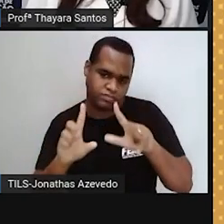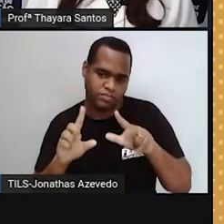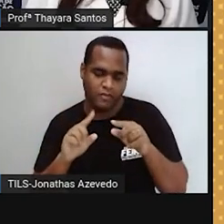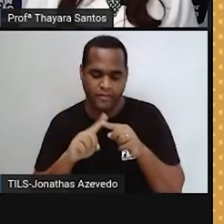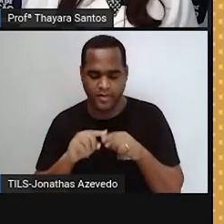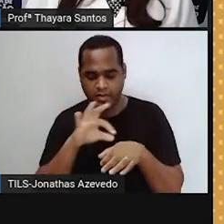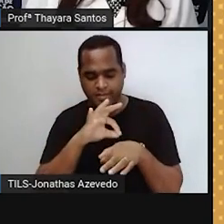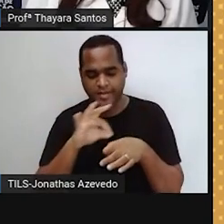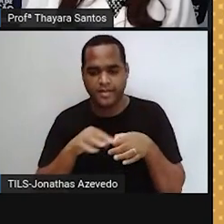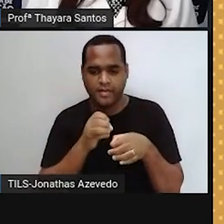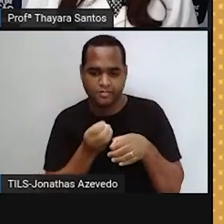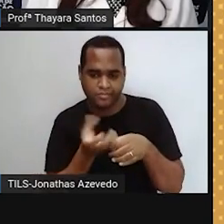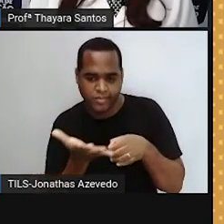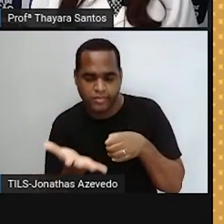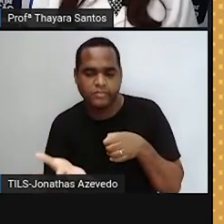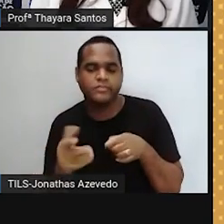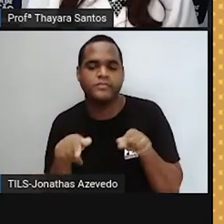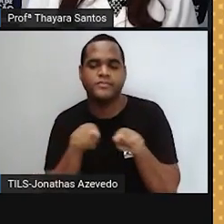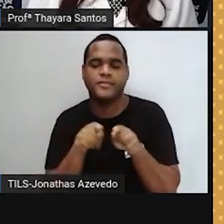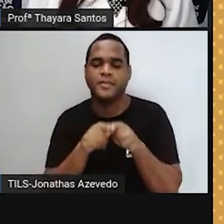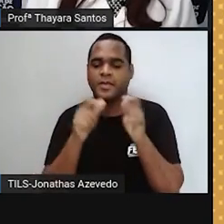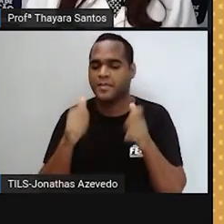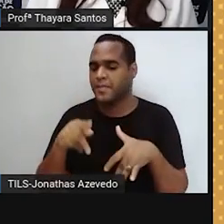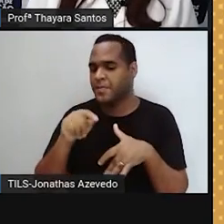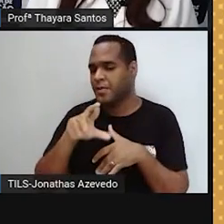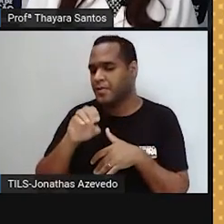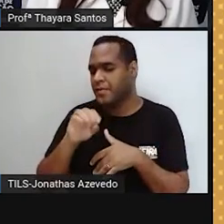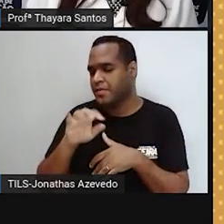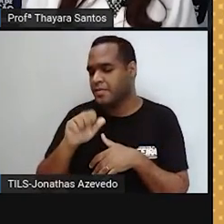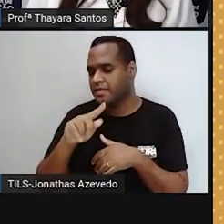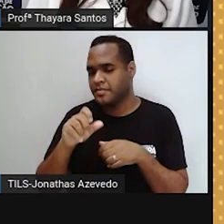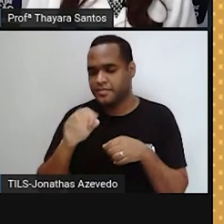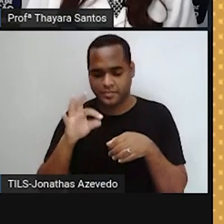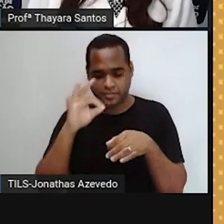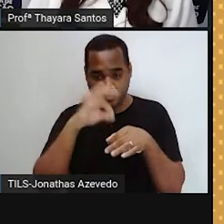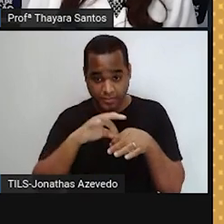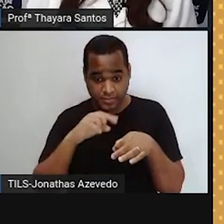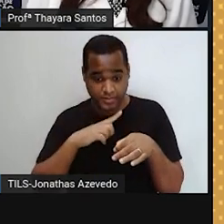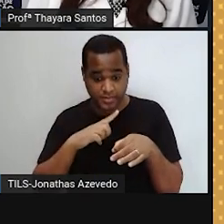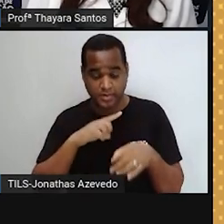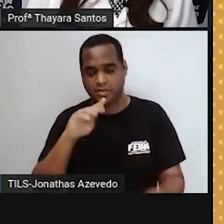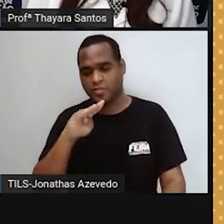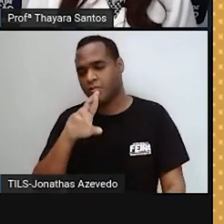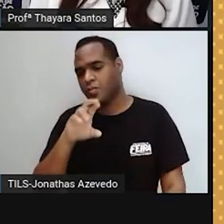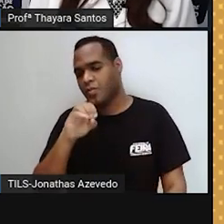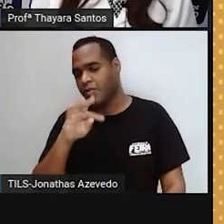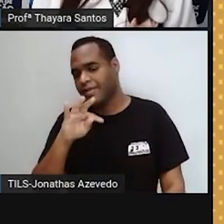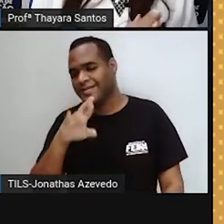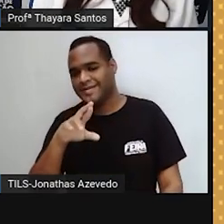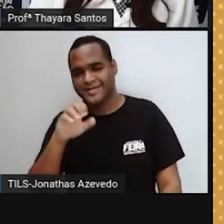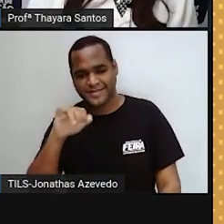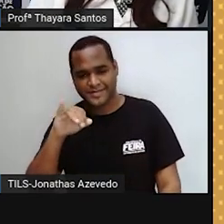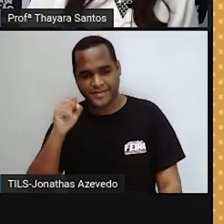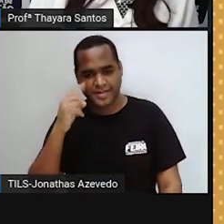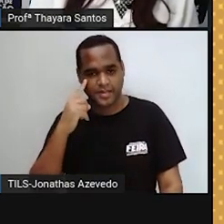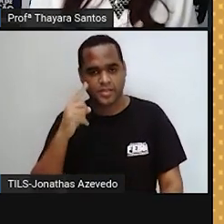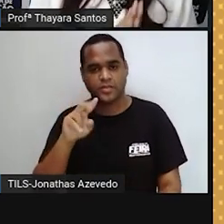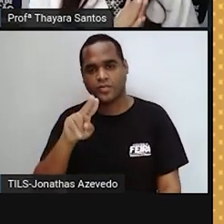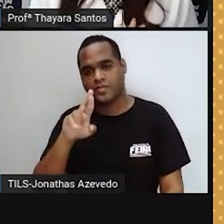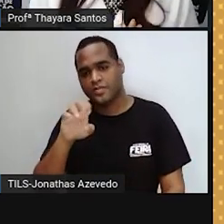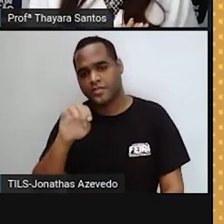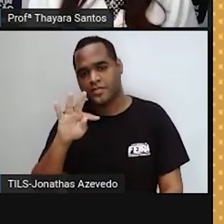vesículas seminais, a próstata, as glândulas buboretrais e também a ureta.